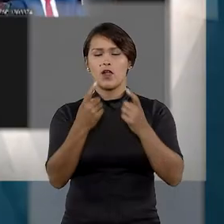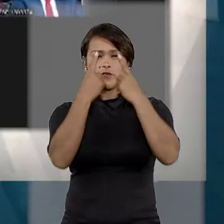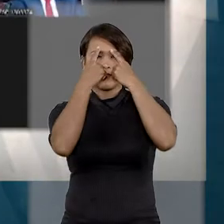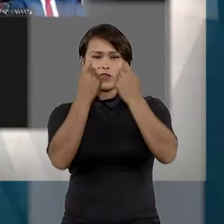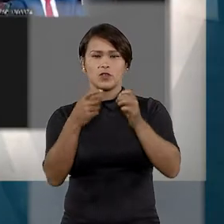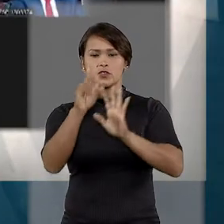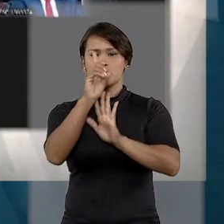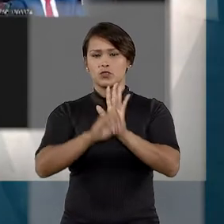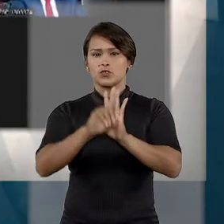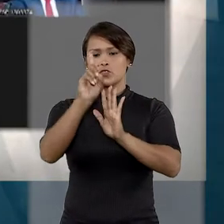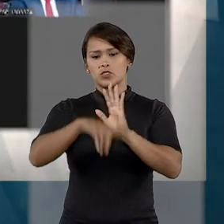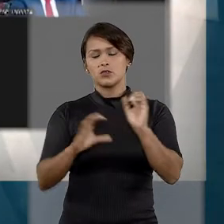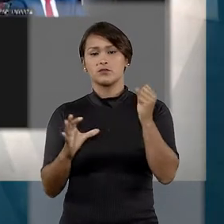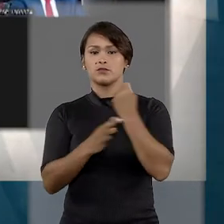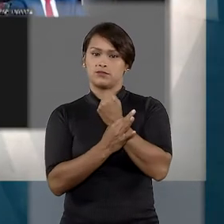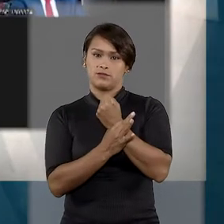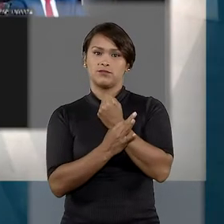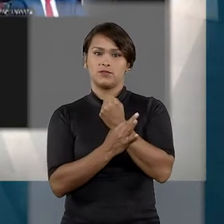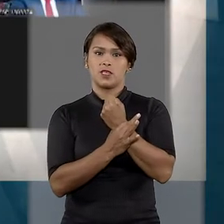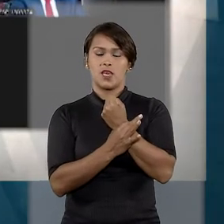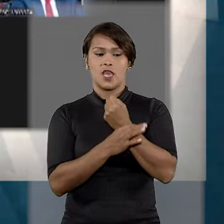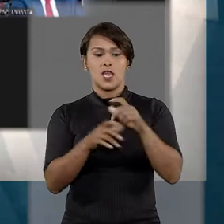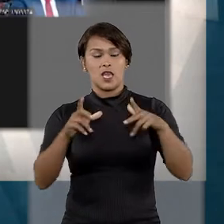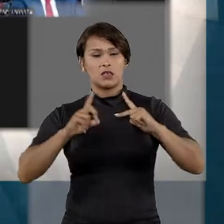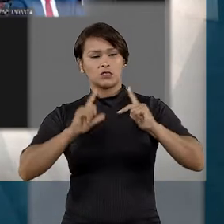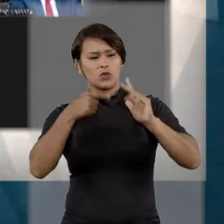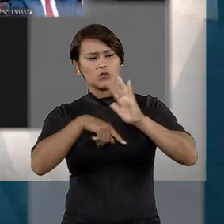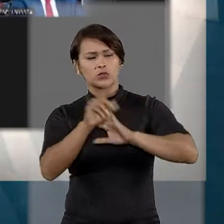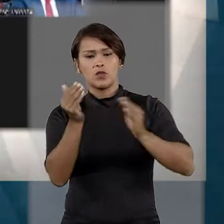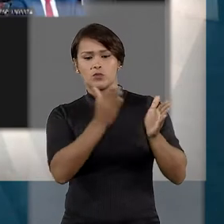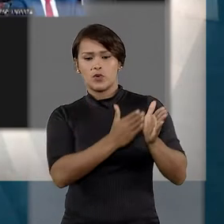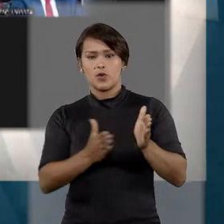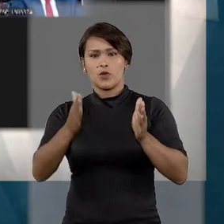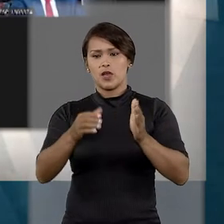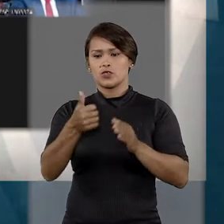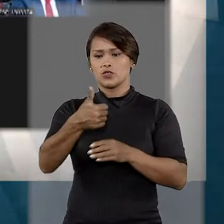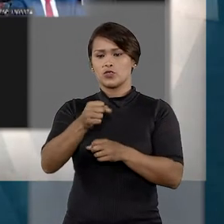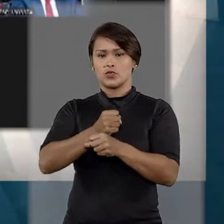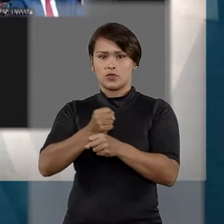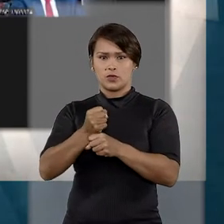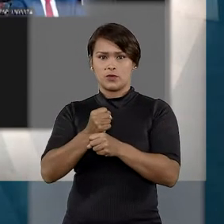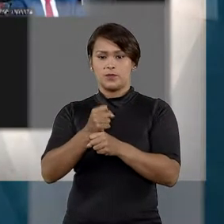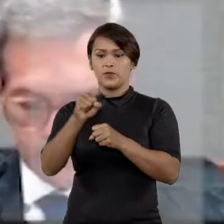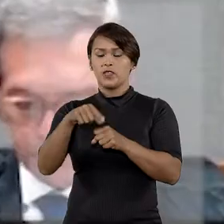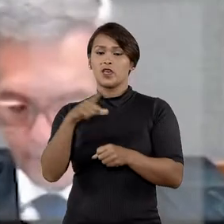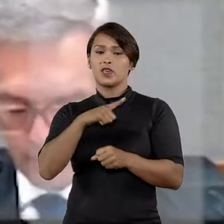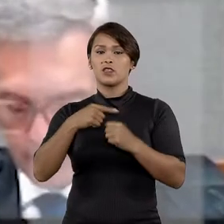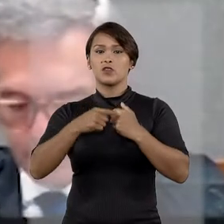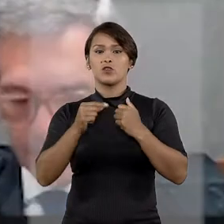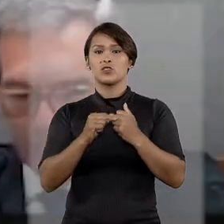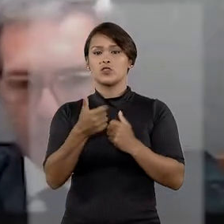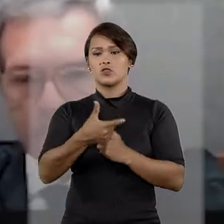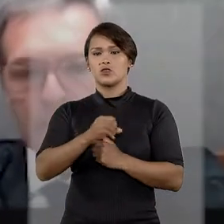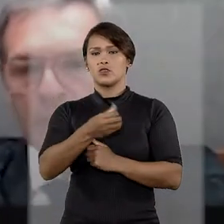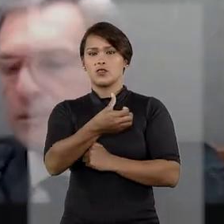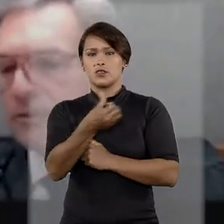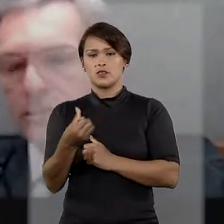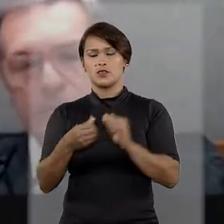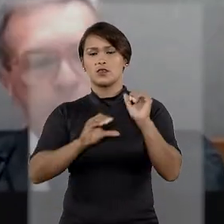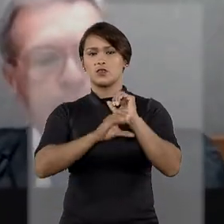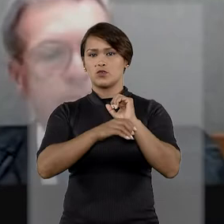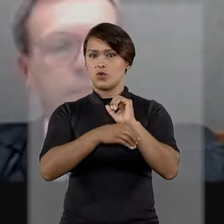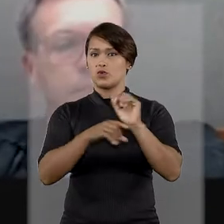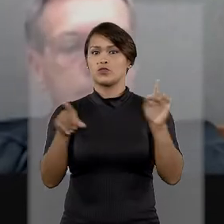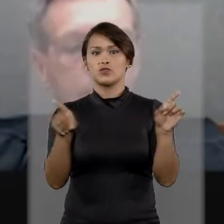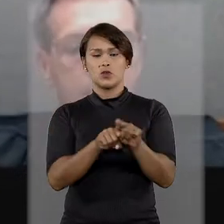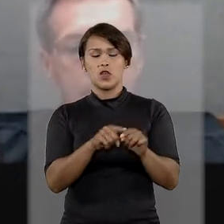a suposta violação do direito dos segurados atraiu a incidência do prazo prescricional de um ano previsto no artigo 206